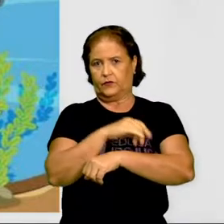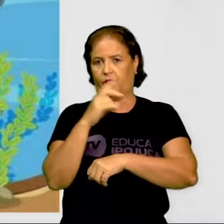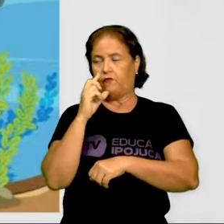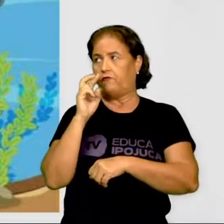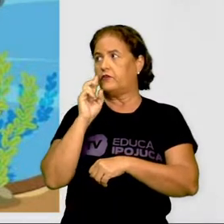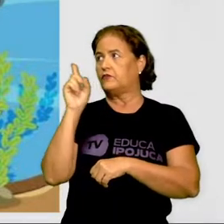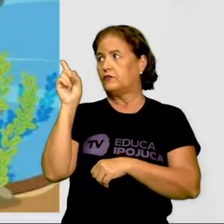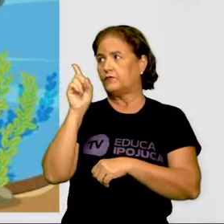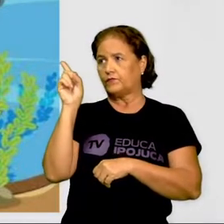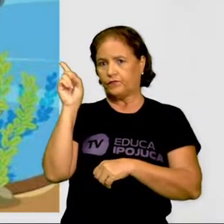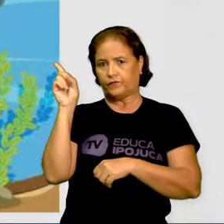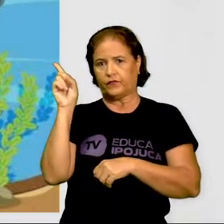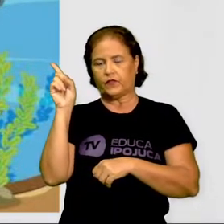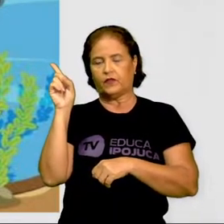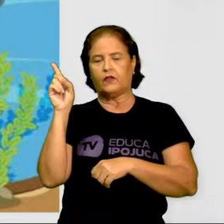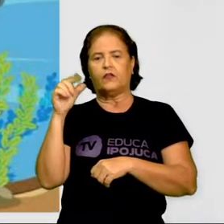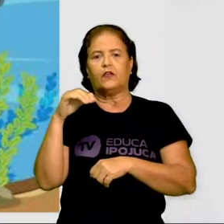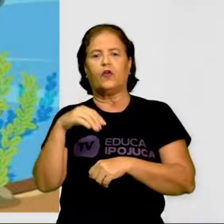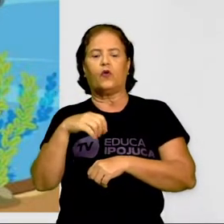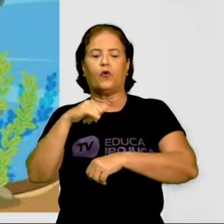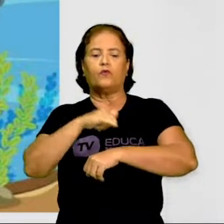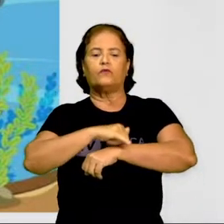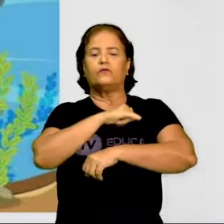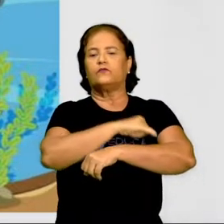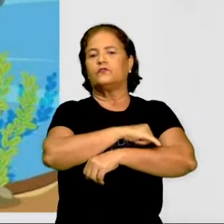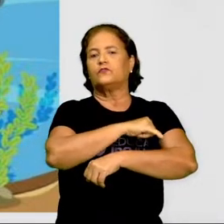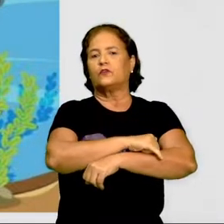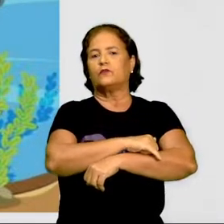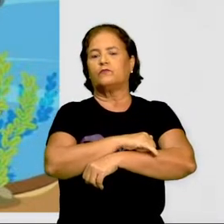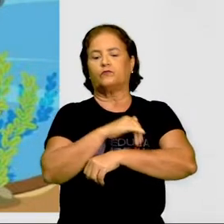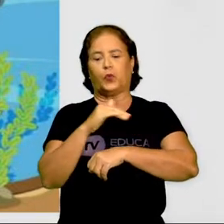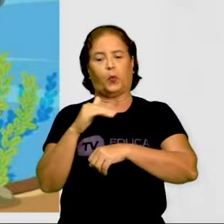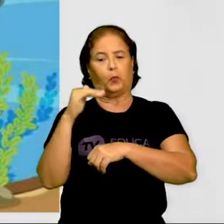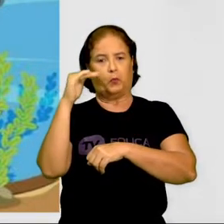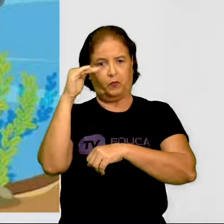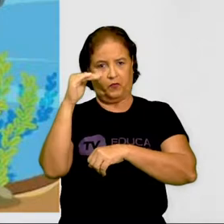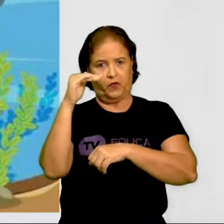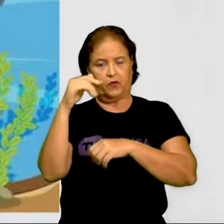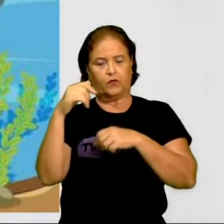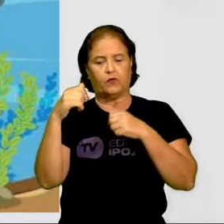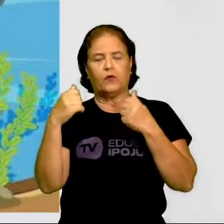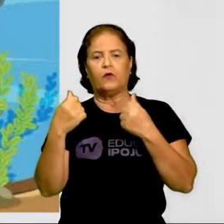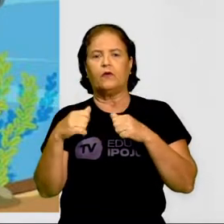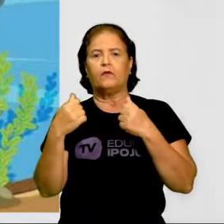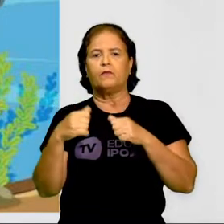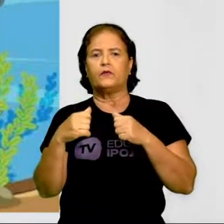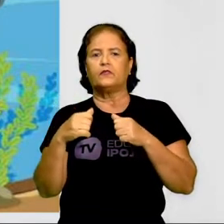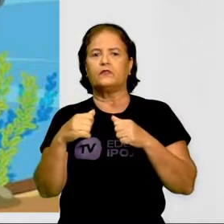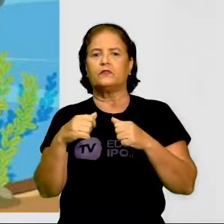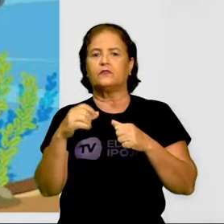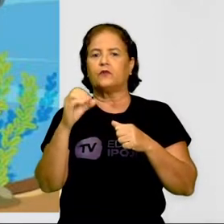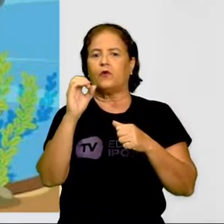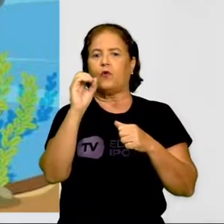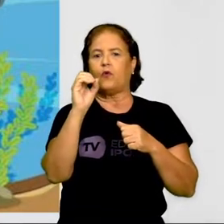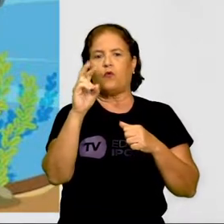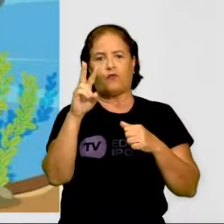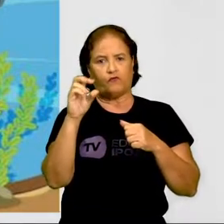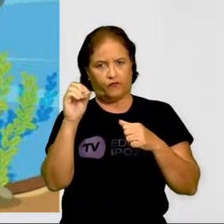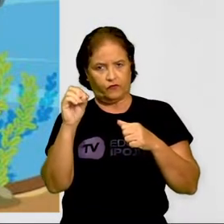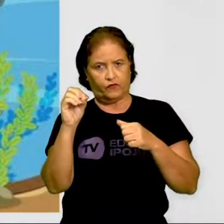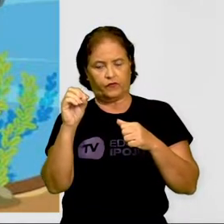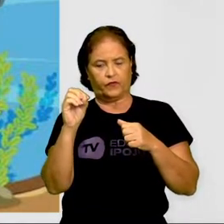sapo, na idade já adulta. Quando ele precisa colocar os ovos, ele volta